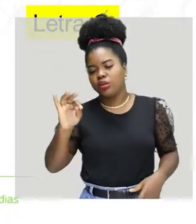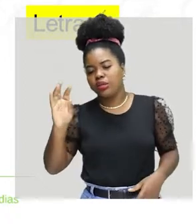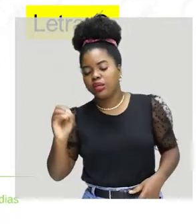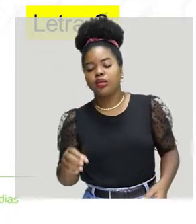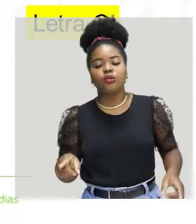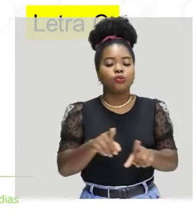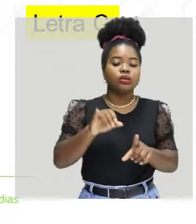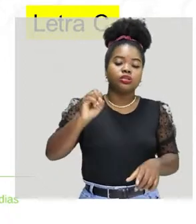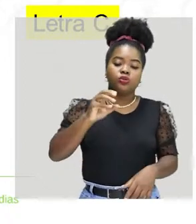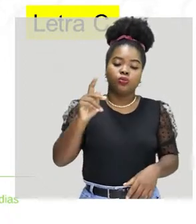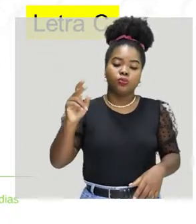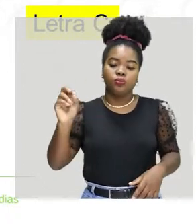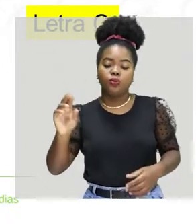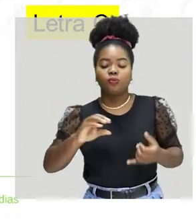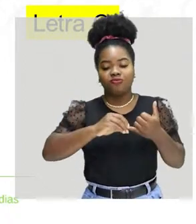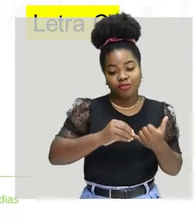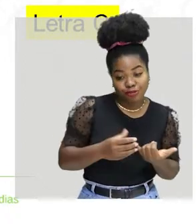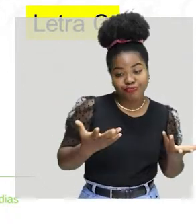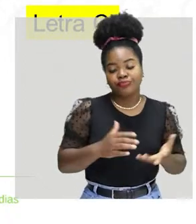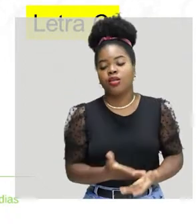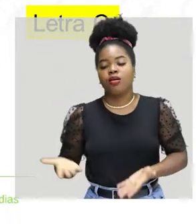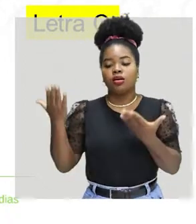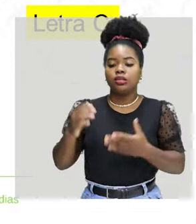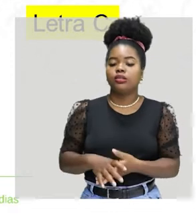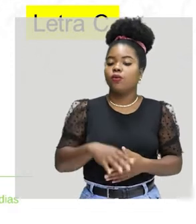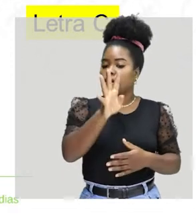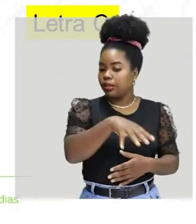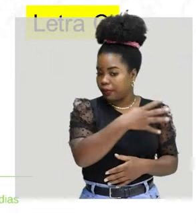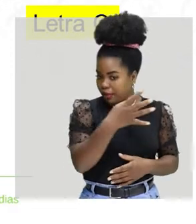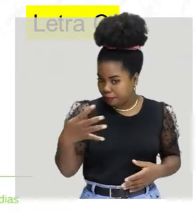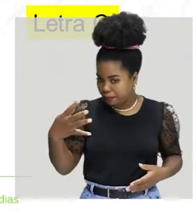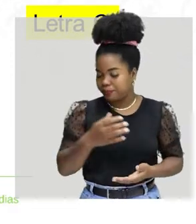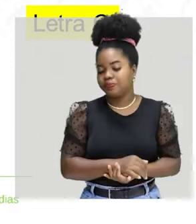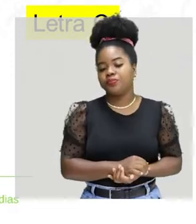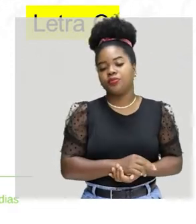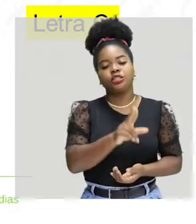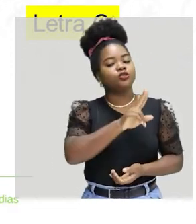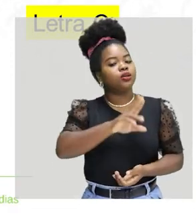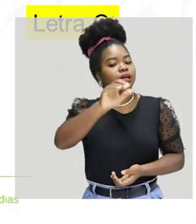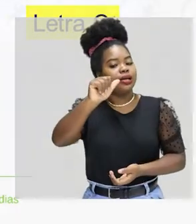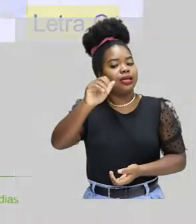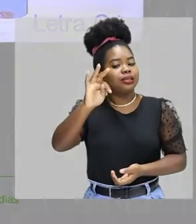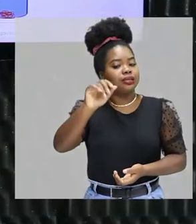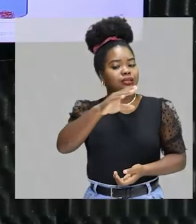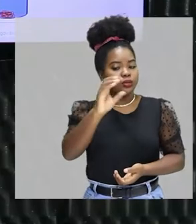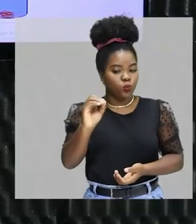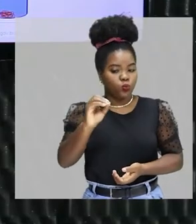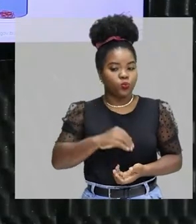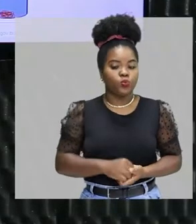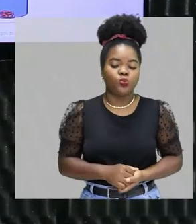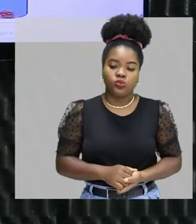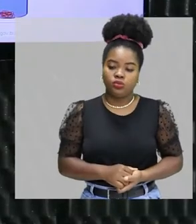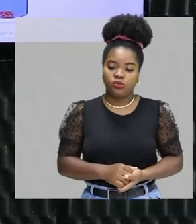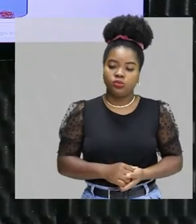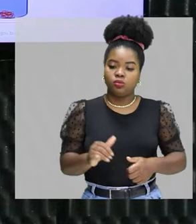e os grãos de feijão. Aí, segundo a tabela, utilizamos a catação, que é um